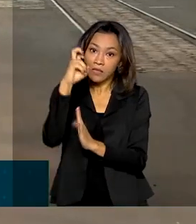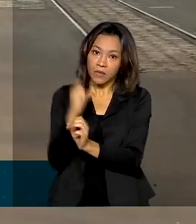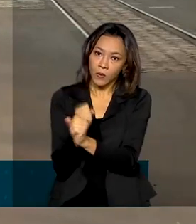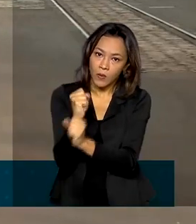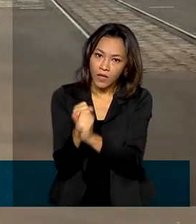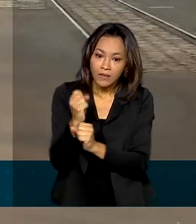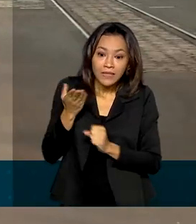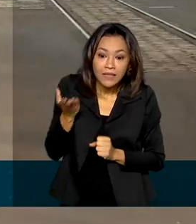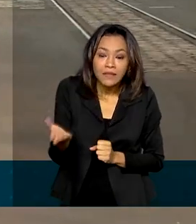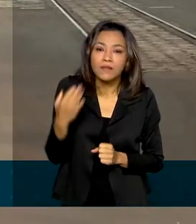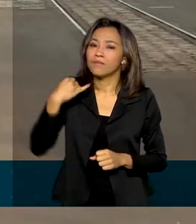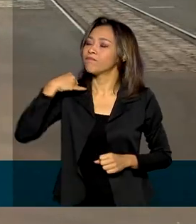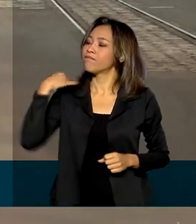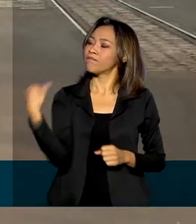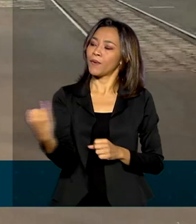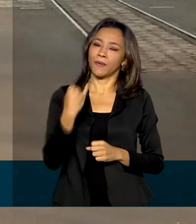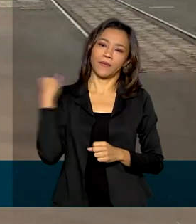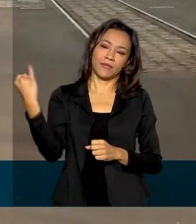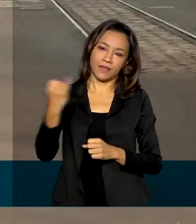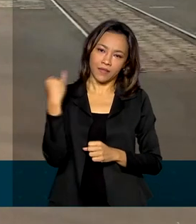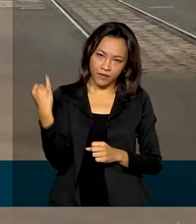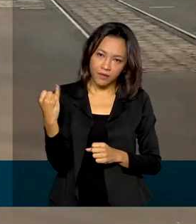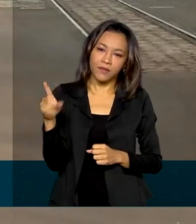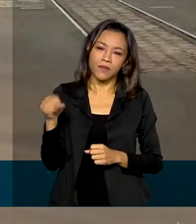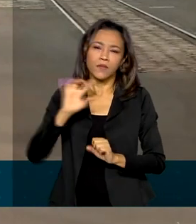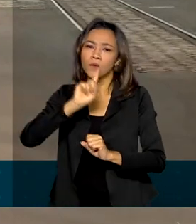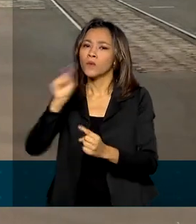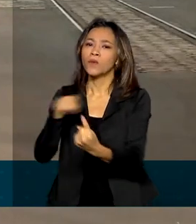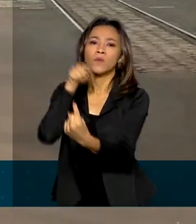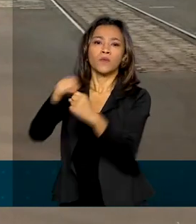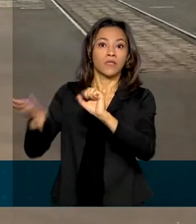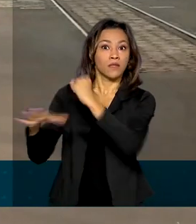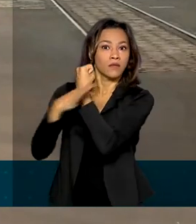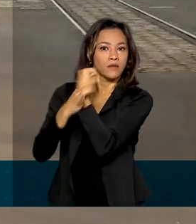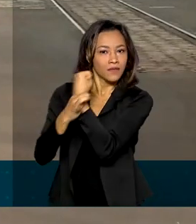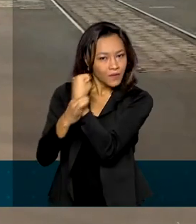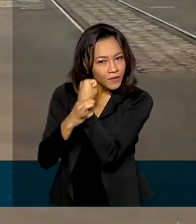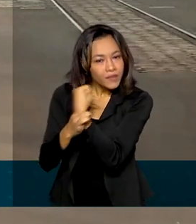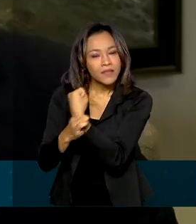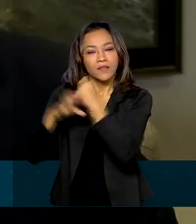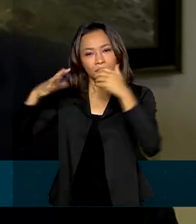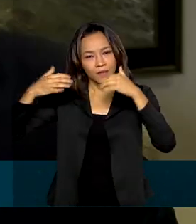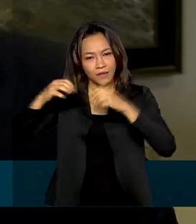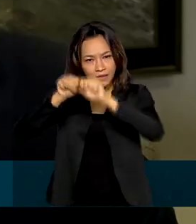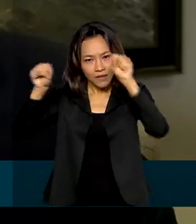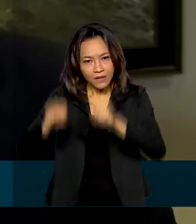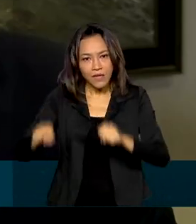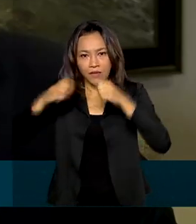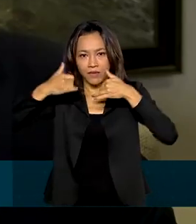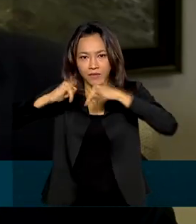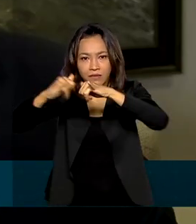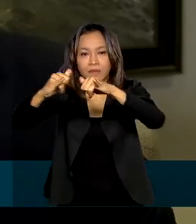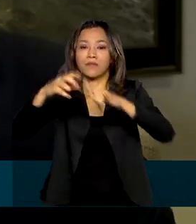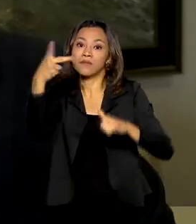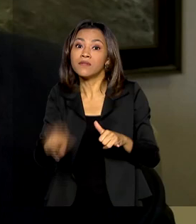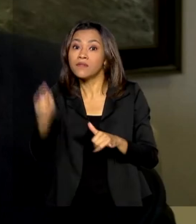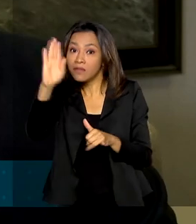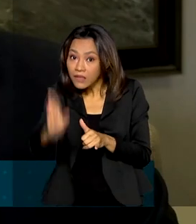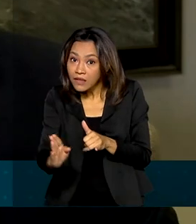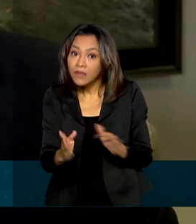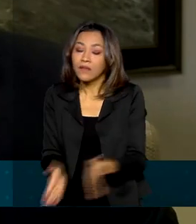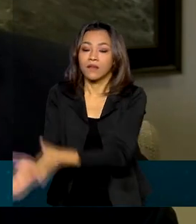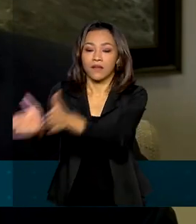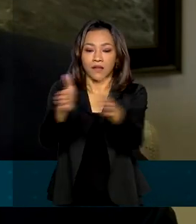são fundamentais para reforçar a segurança no sistema elétrico brasileiro. Eu diria que a gente está tendo o